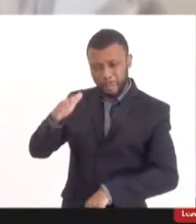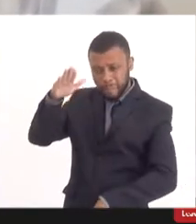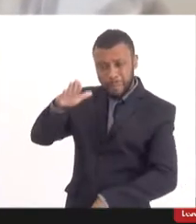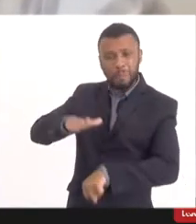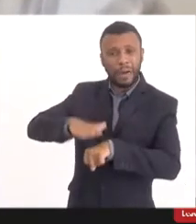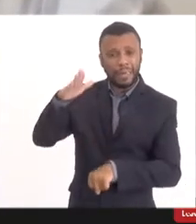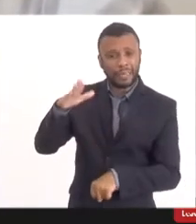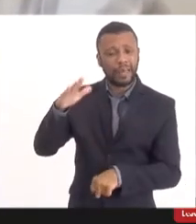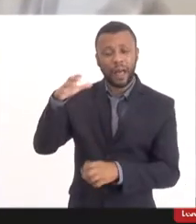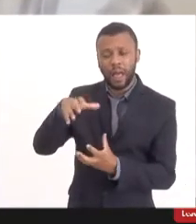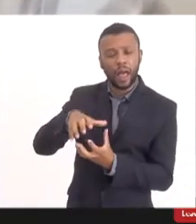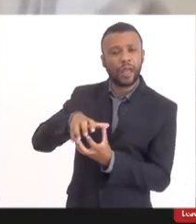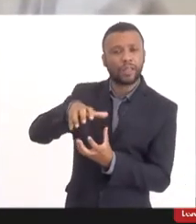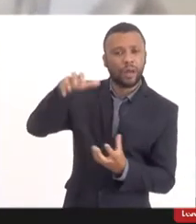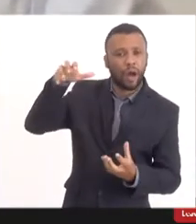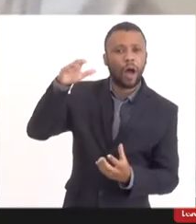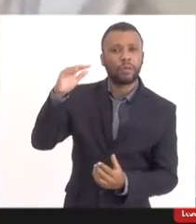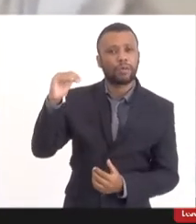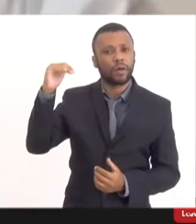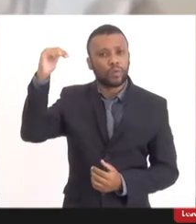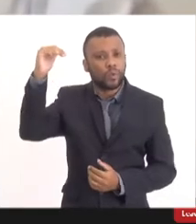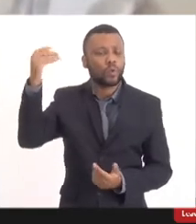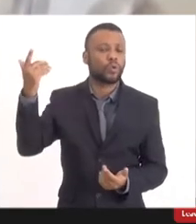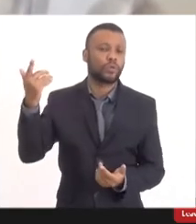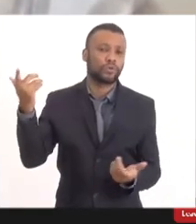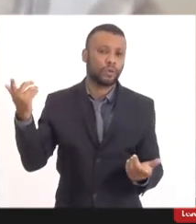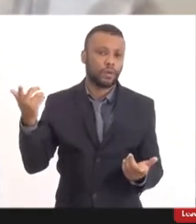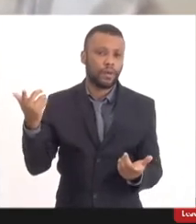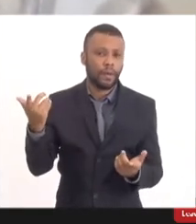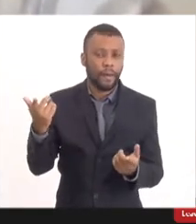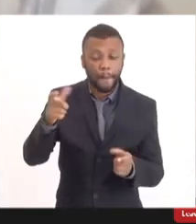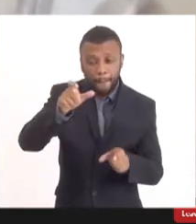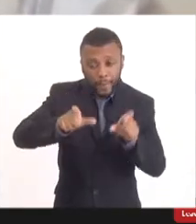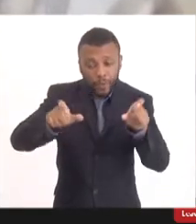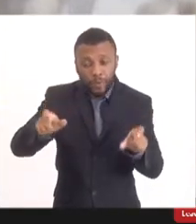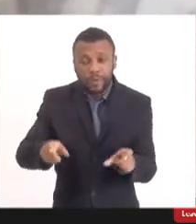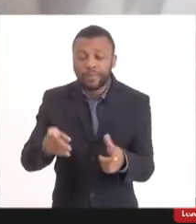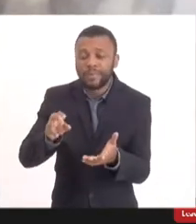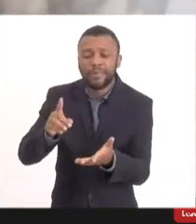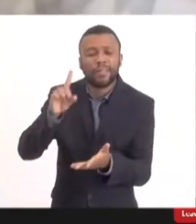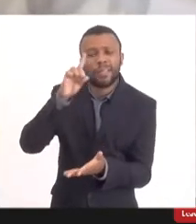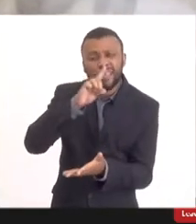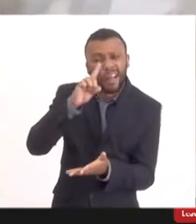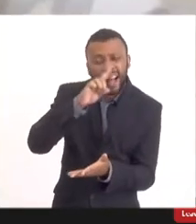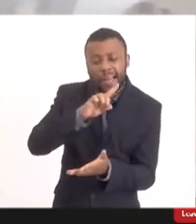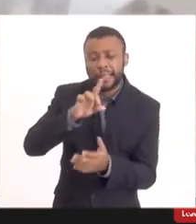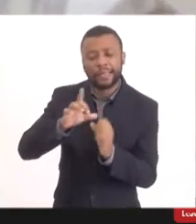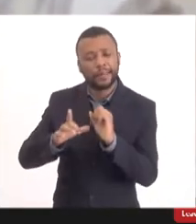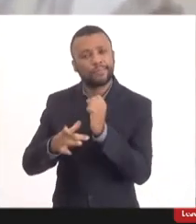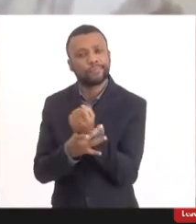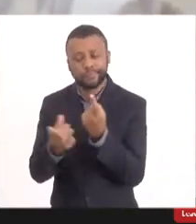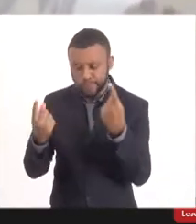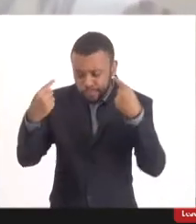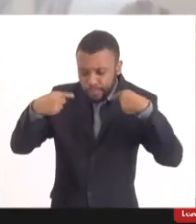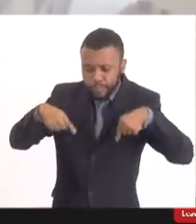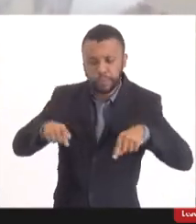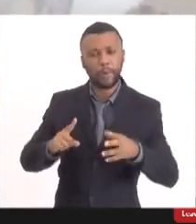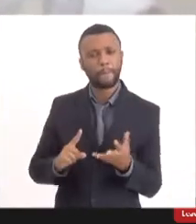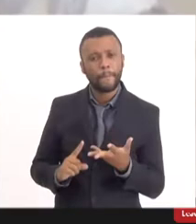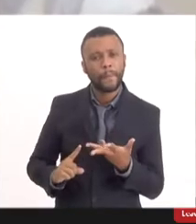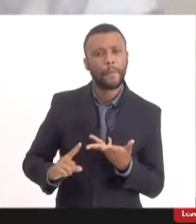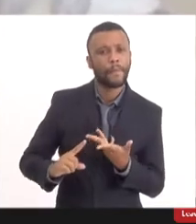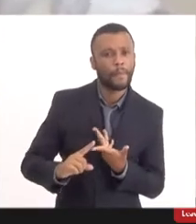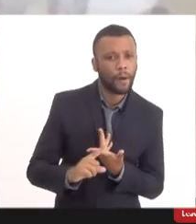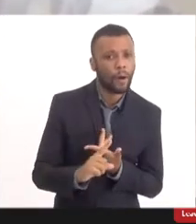principalmente pessoas com vulnerabilidade clínica, pessoas com comorbidades, etc. Então, a gente viu isso acontecendo e depois